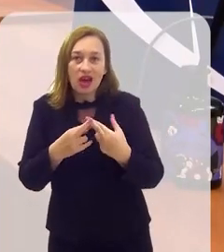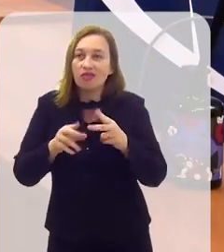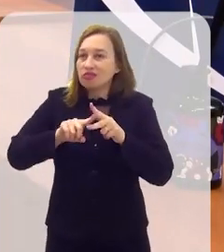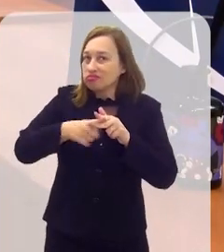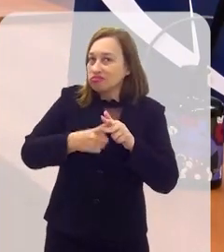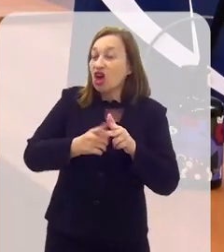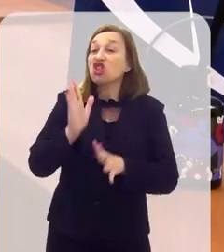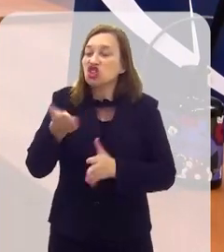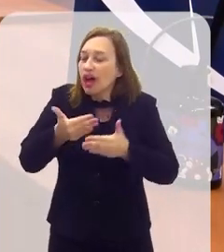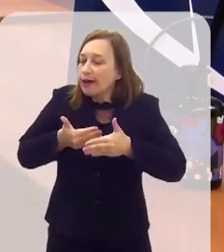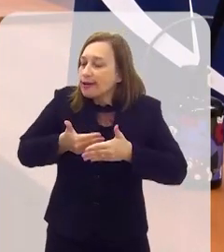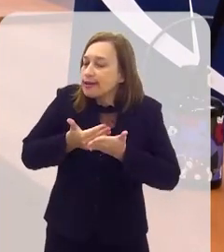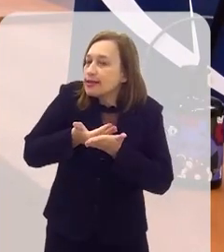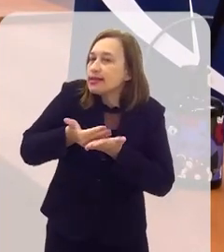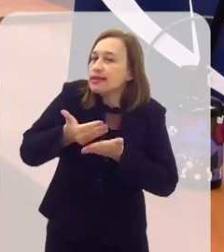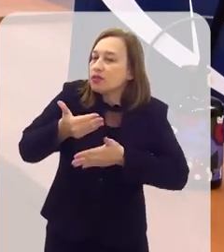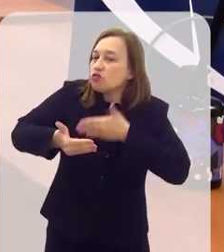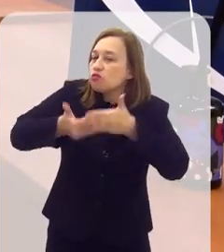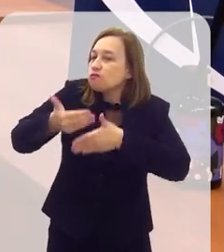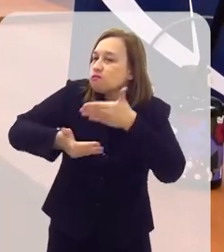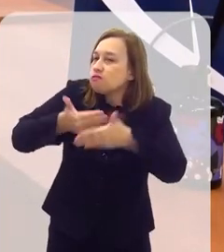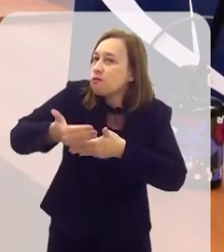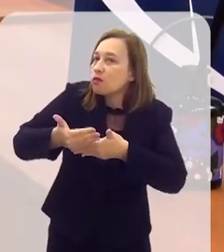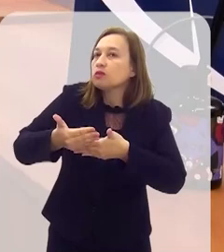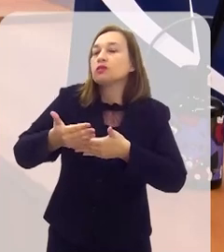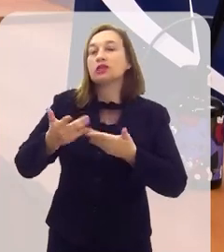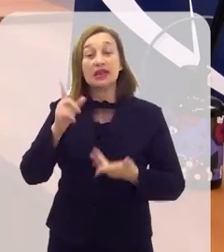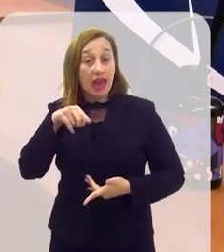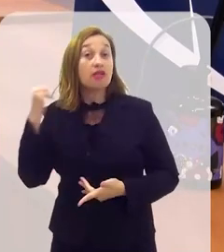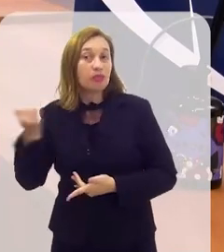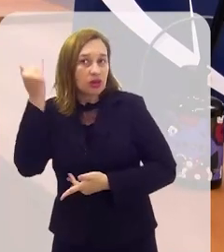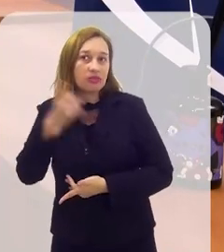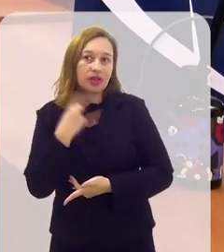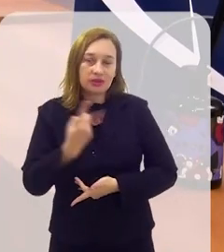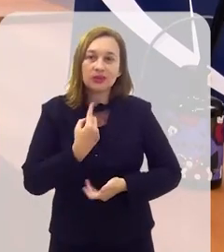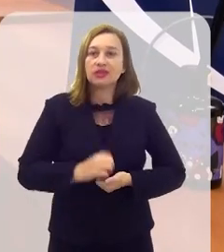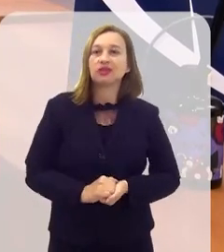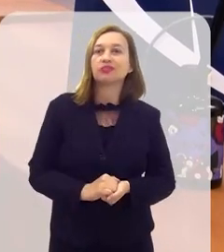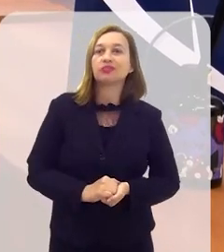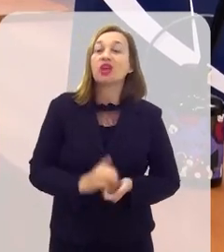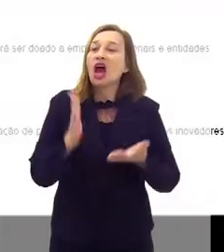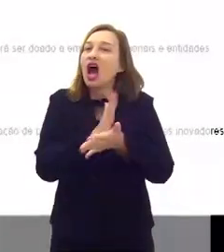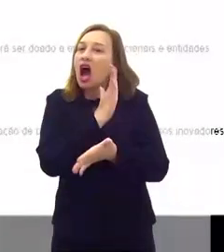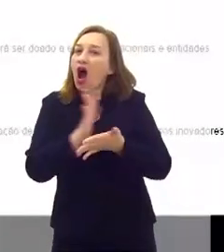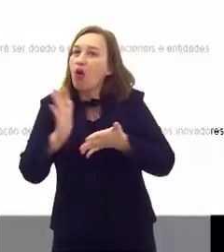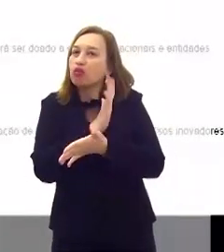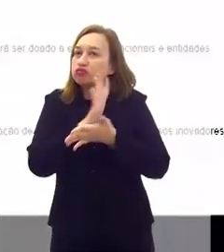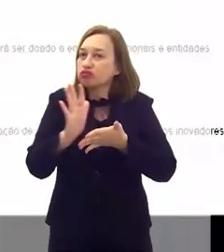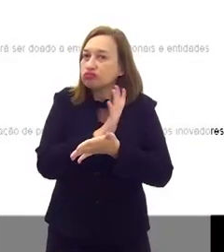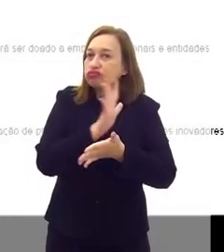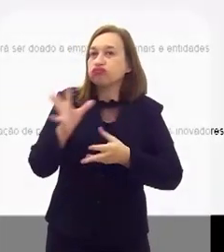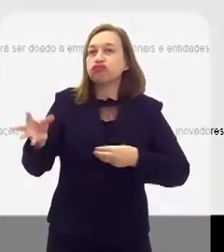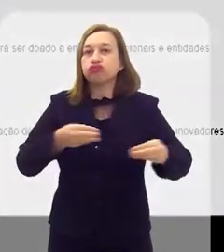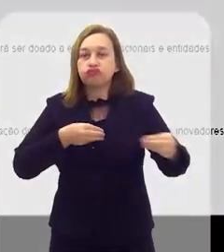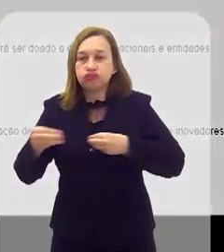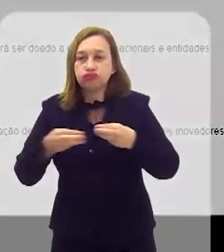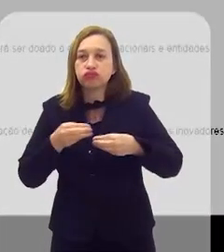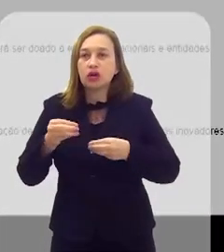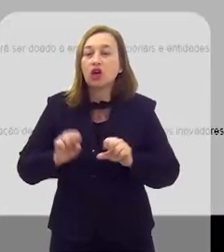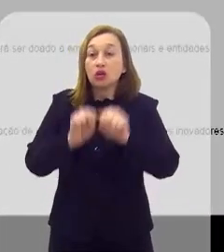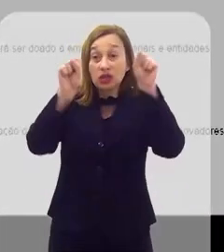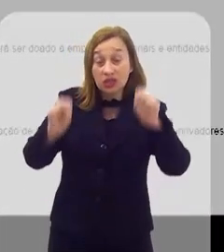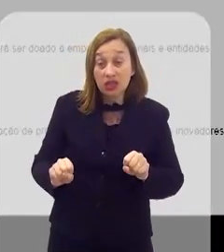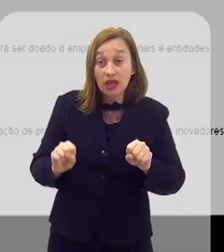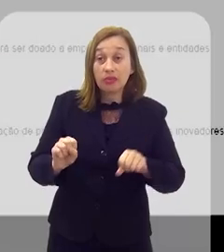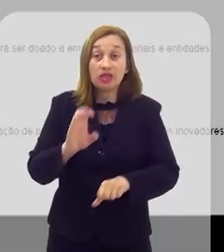Então, já estamos começando a avançar nesse processo, o que é muito importante para a gente. Alguns dos mecanismos que o